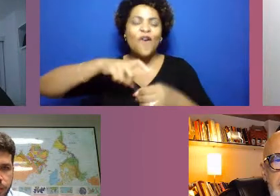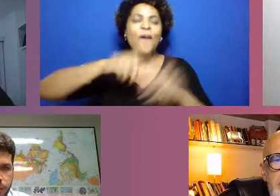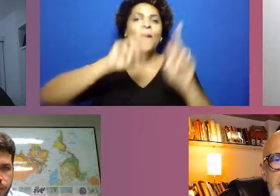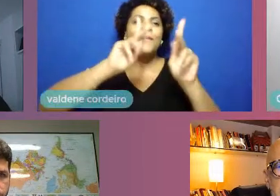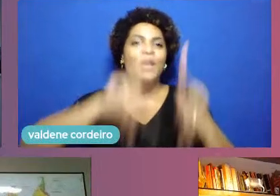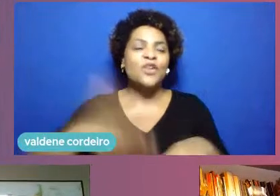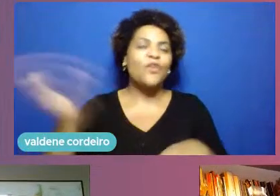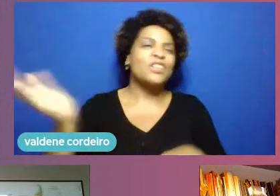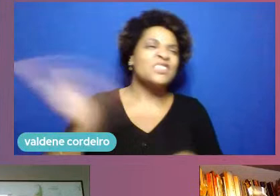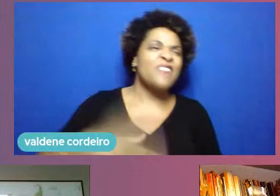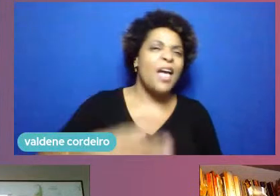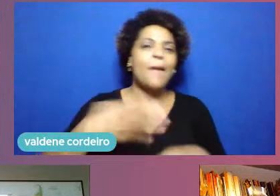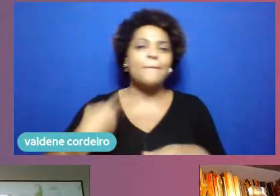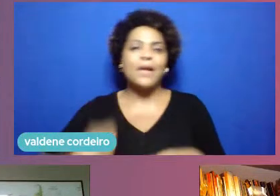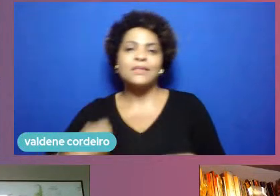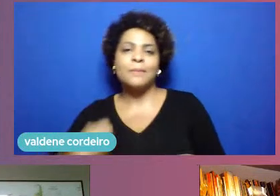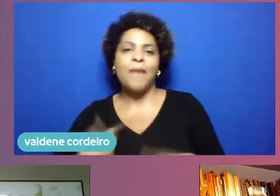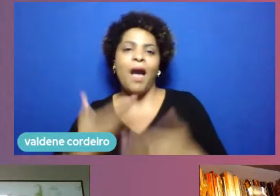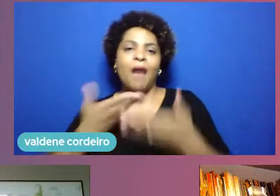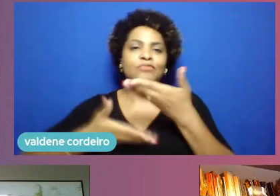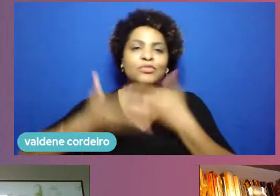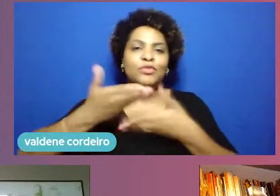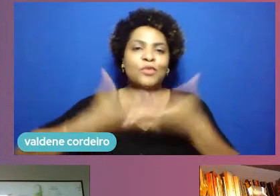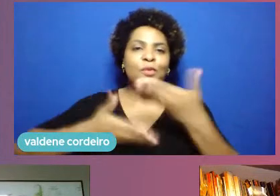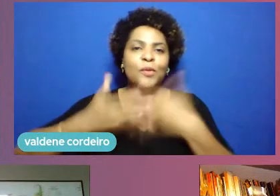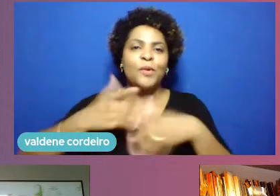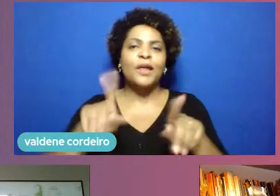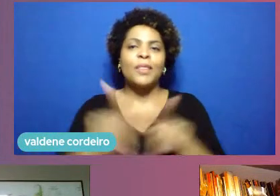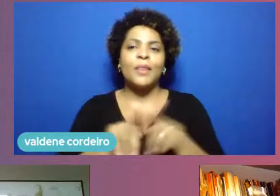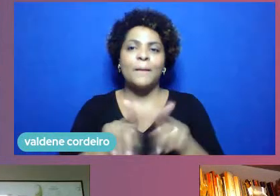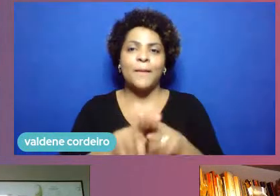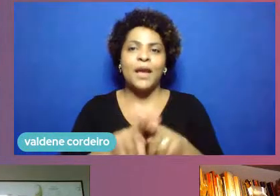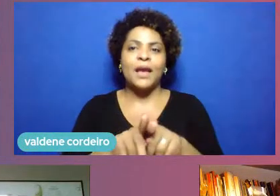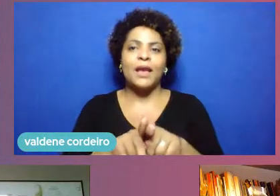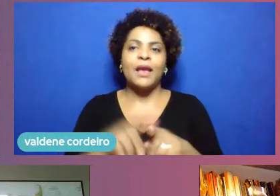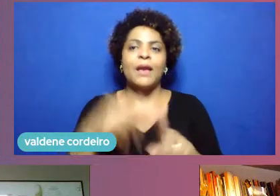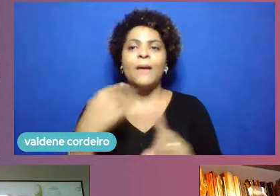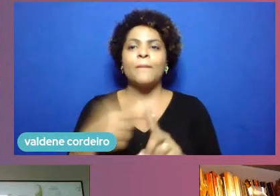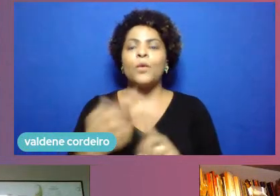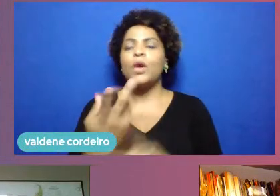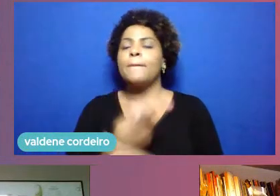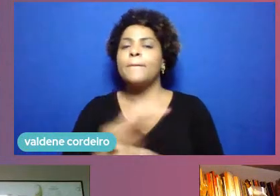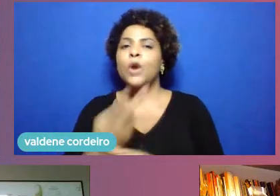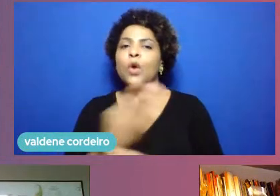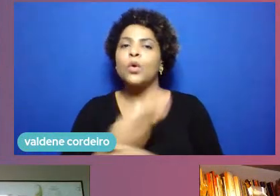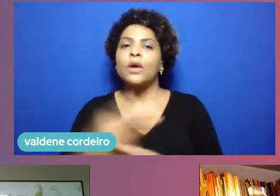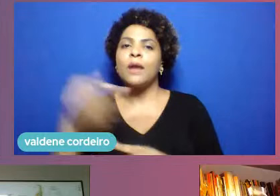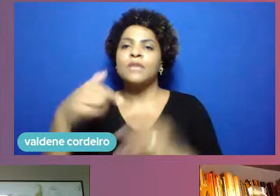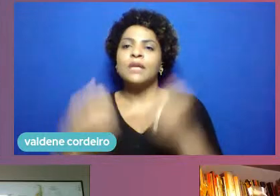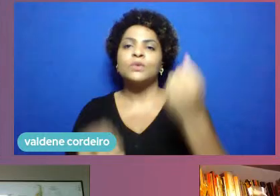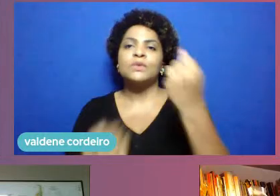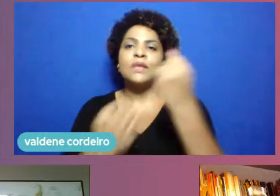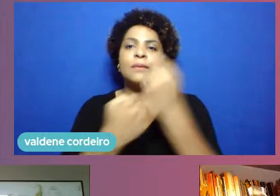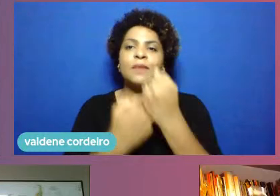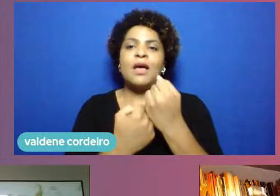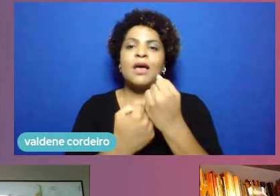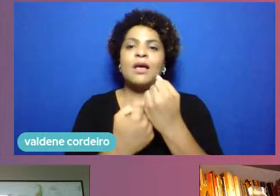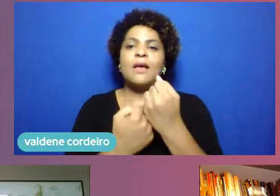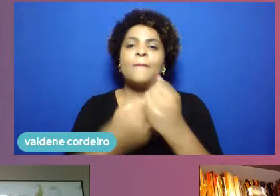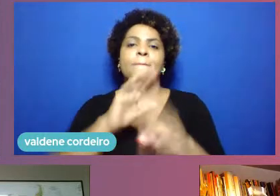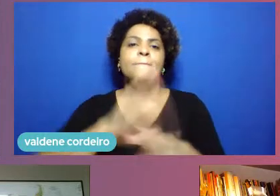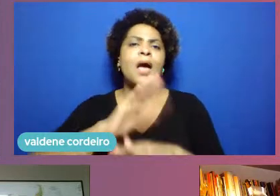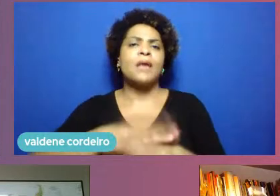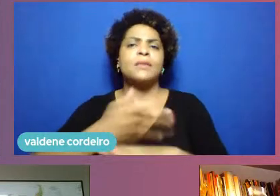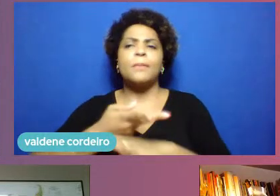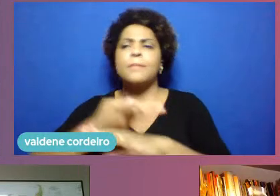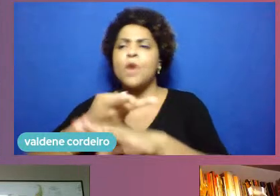conhecendo que possa estar surgindo também procuramos eu diria que o Sebrae cada vez mais vai estar buscando ver nas